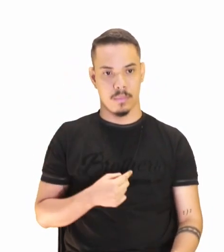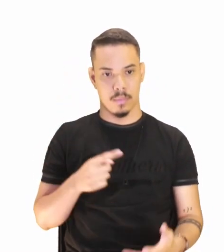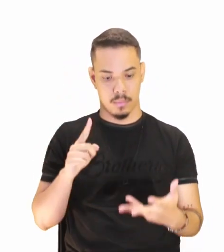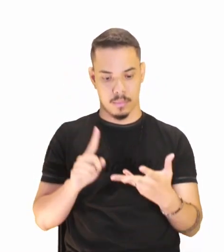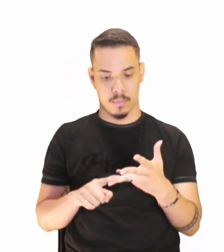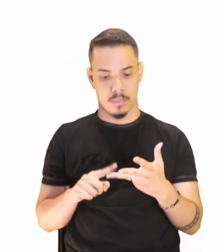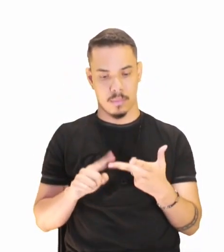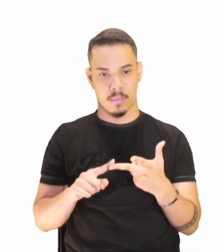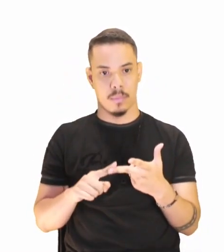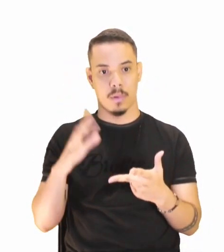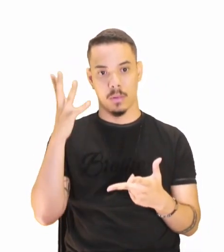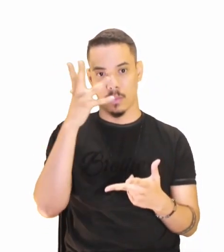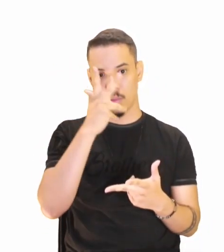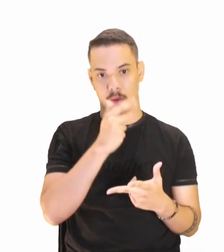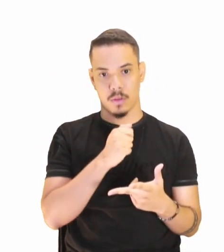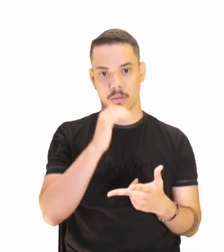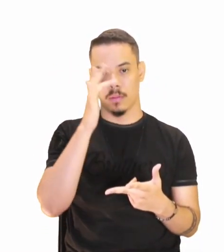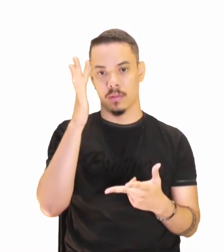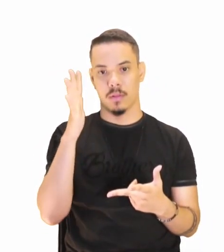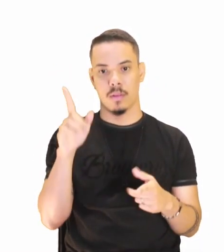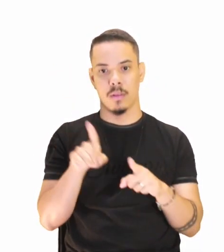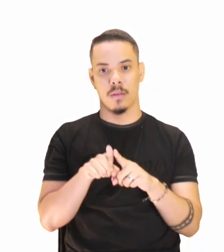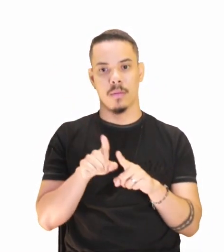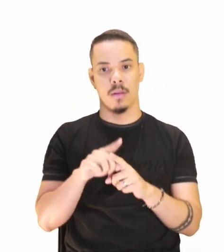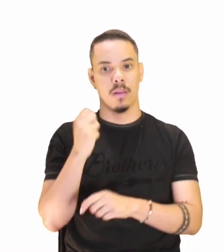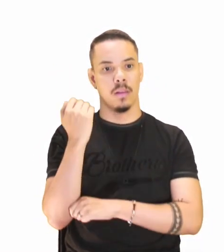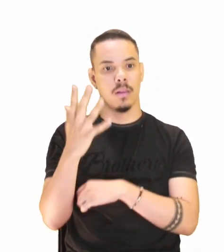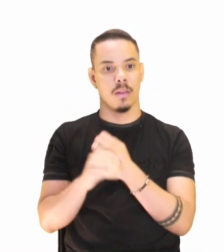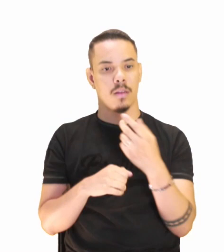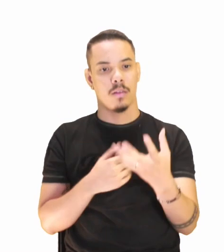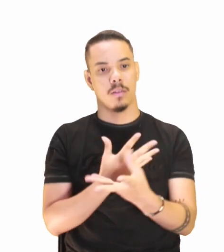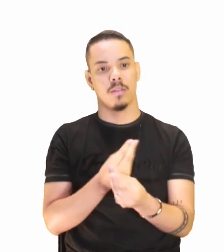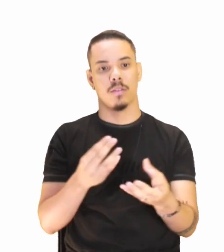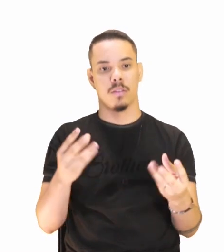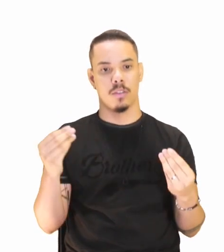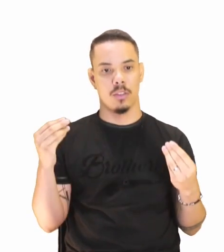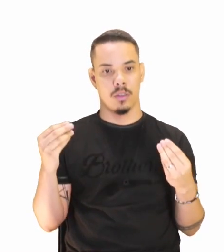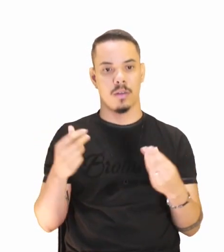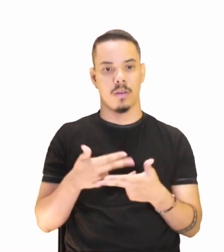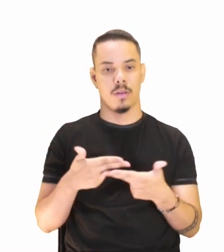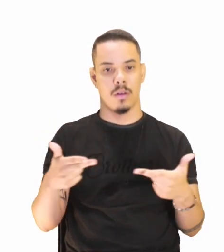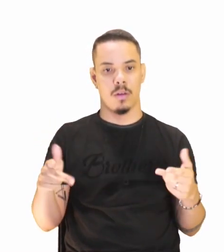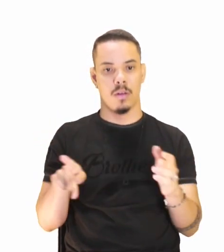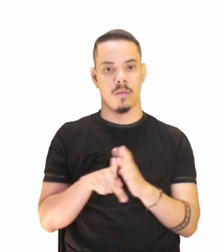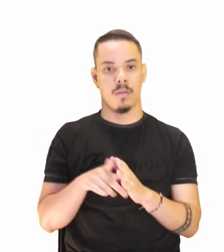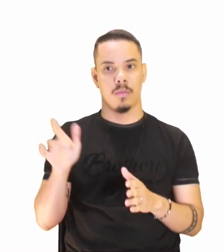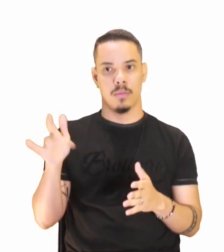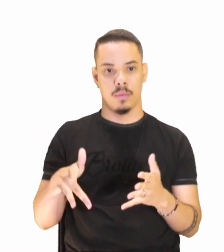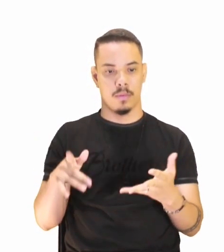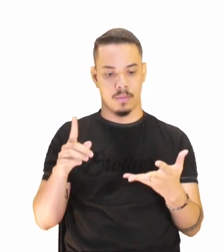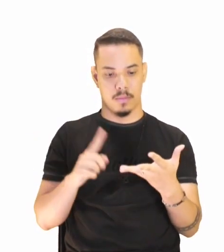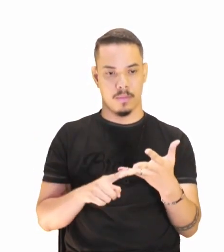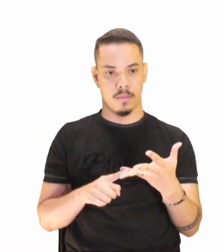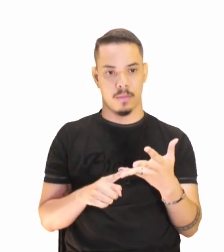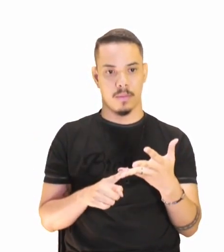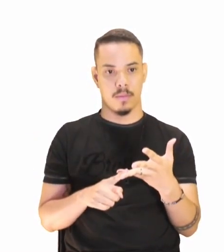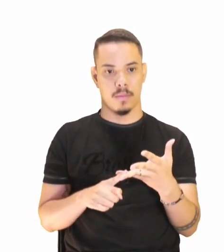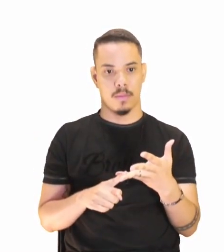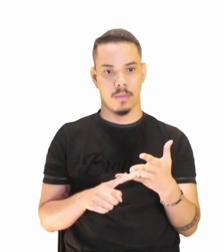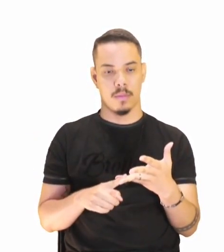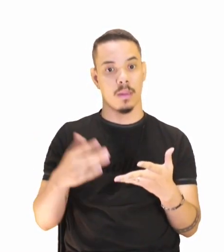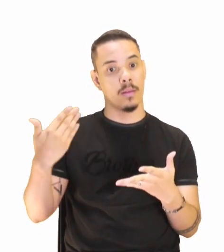C. Era bonita, fresca, saía das mãos da natureza, cheia daquele feitiço precário e eterno. D.